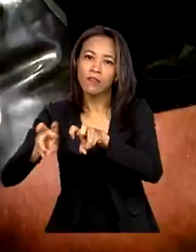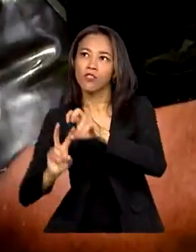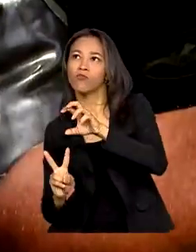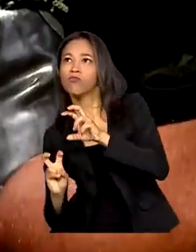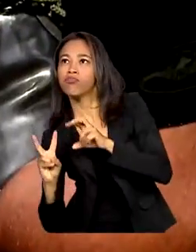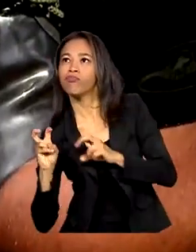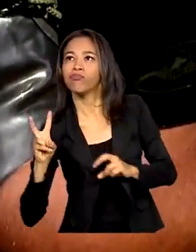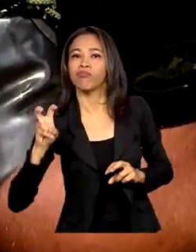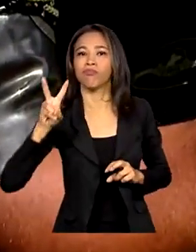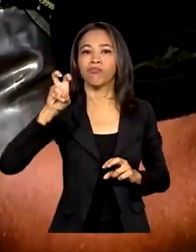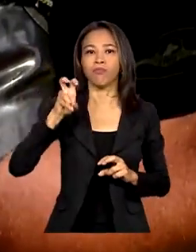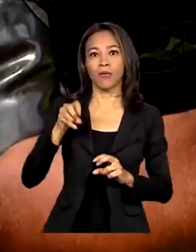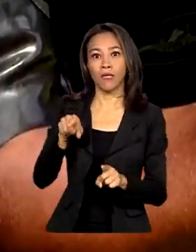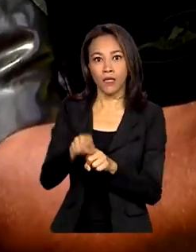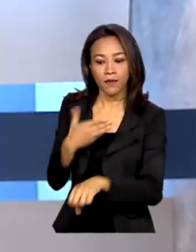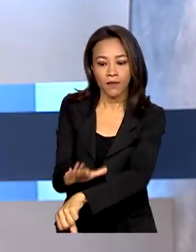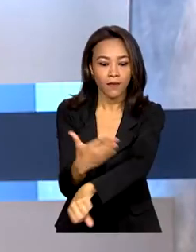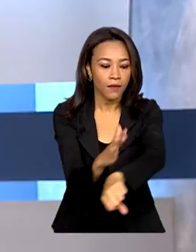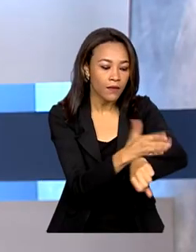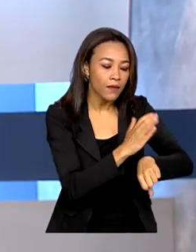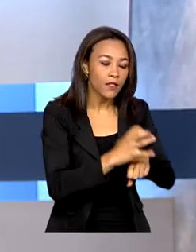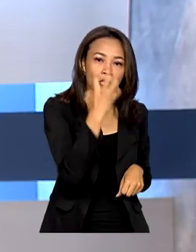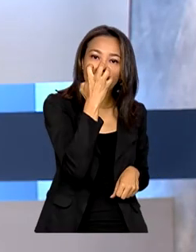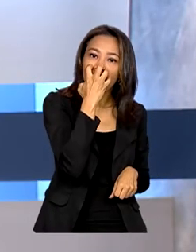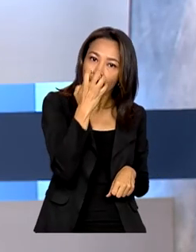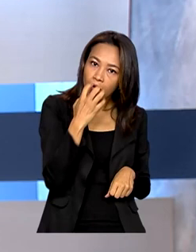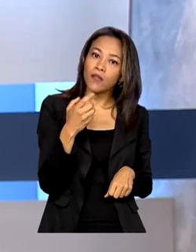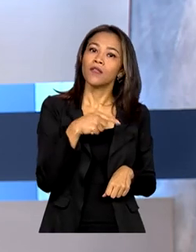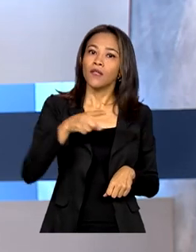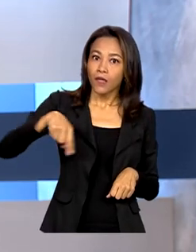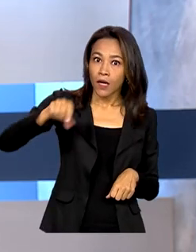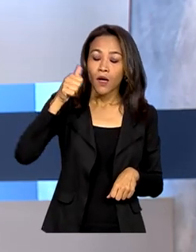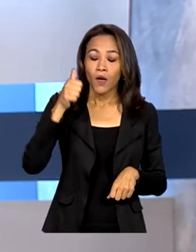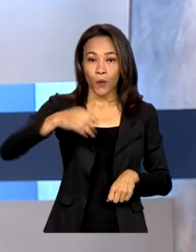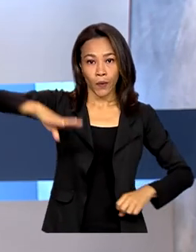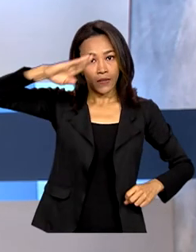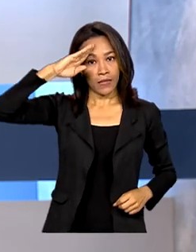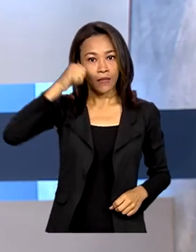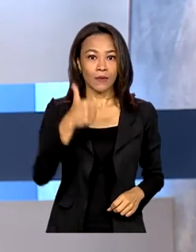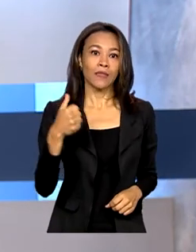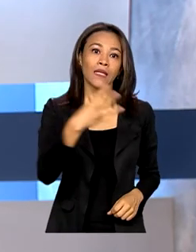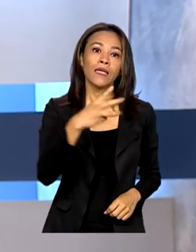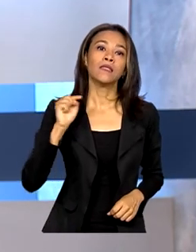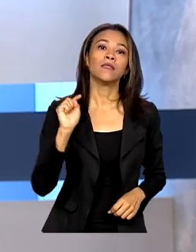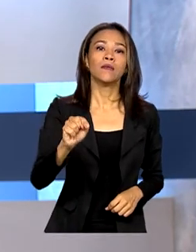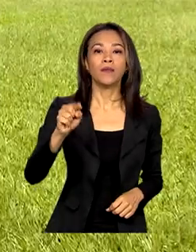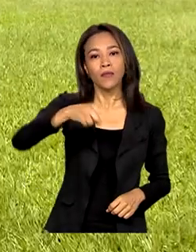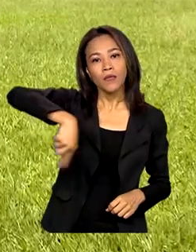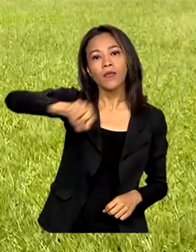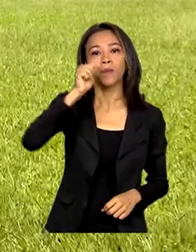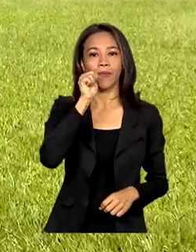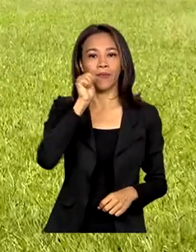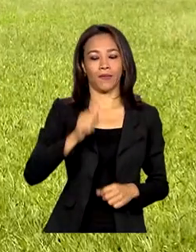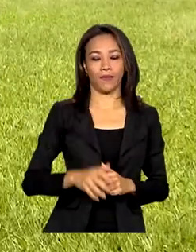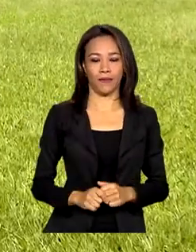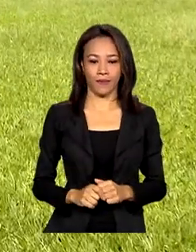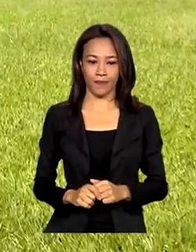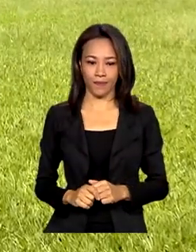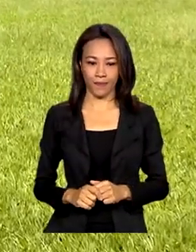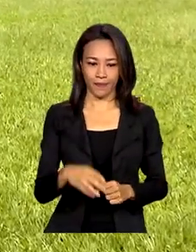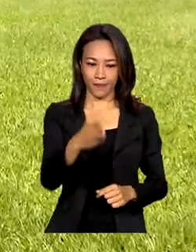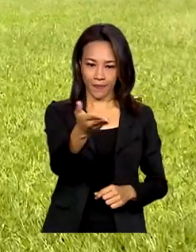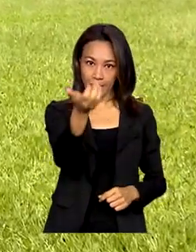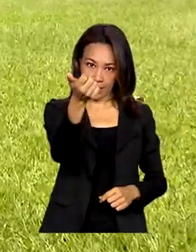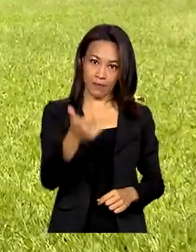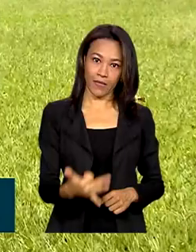e de adestrador de cães de guerra. O Exército conta com 13 mil mulheres em seu efetivo. Eu